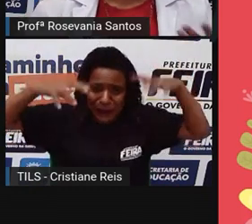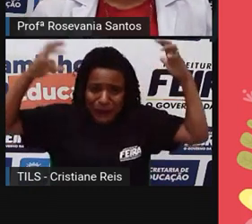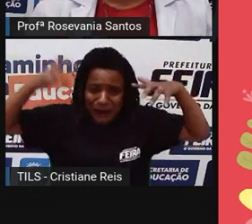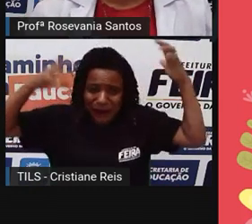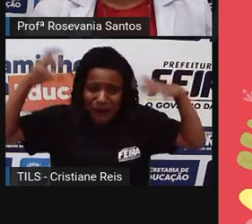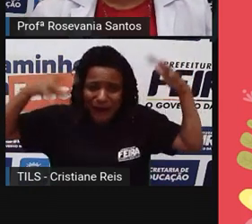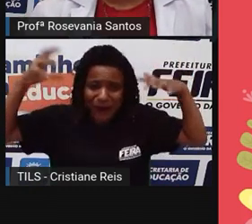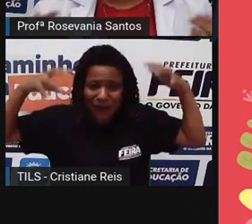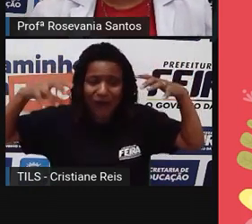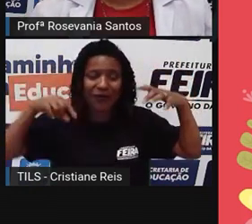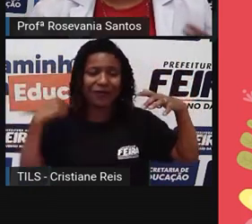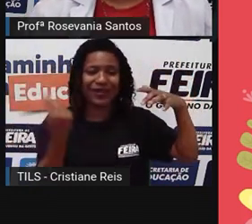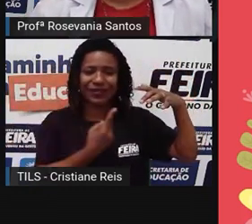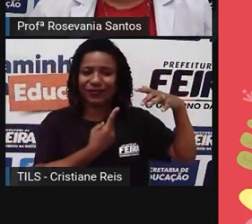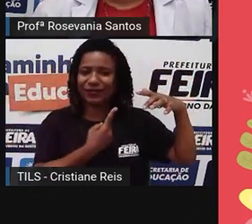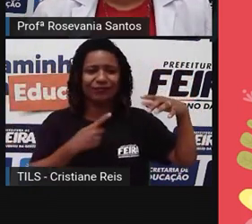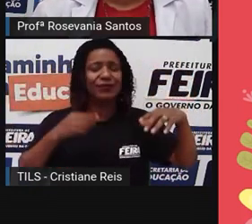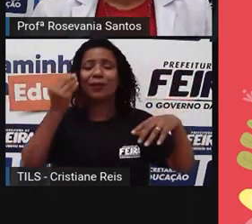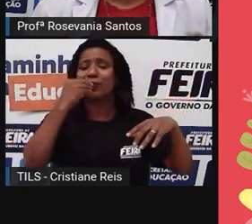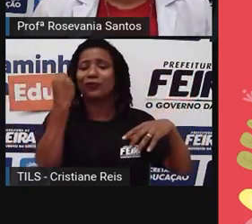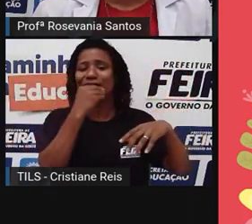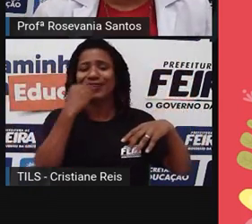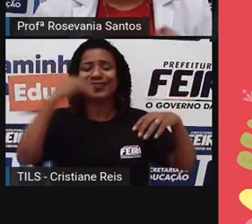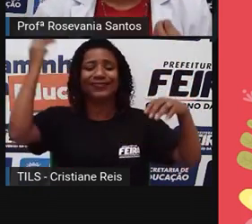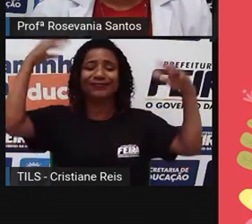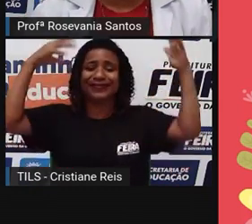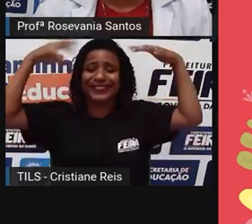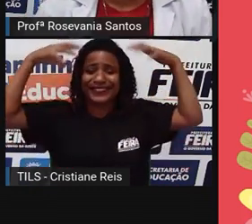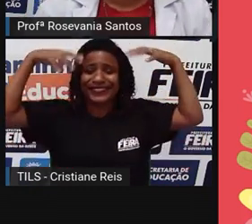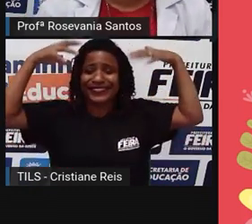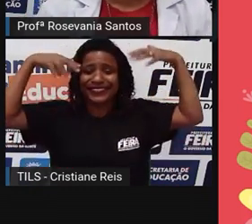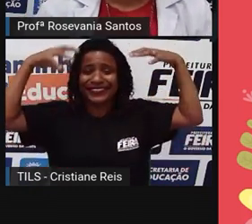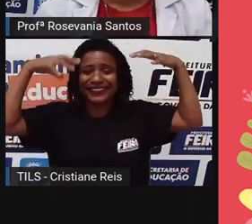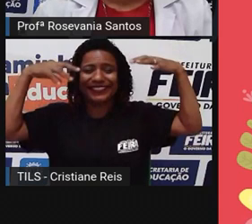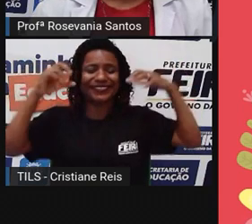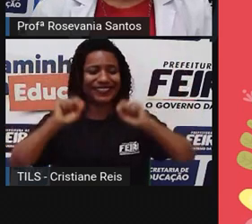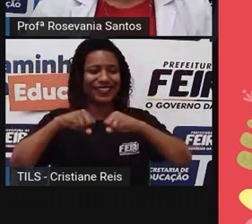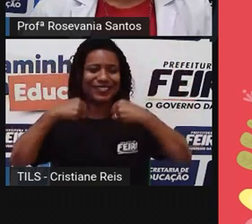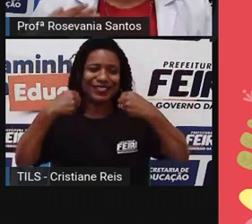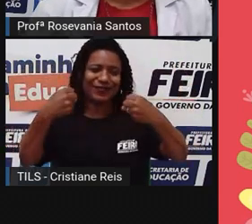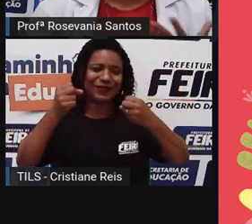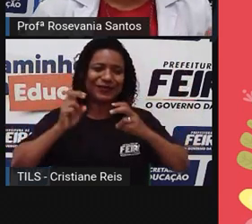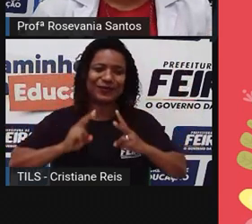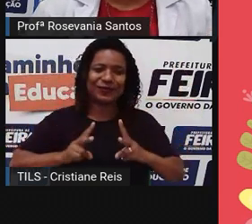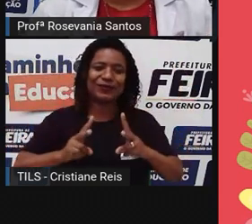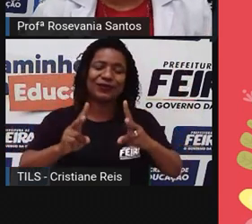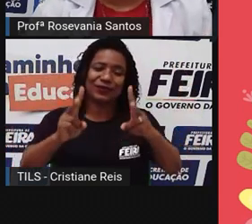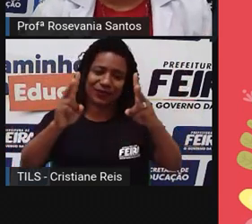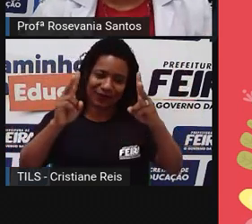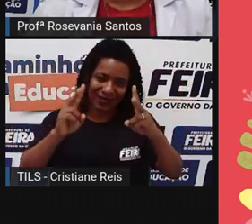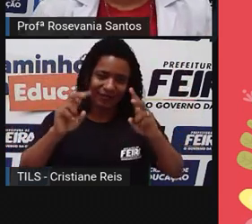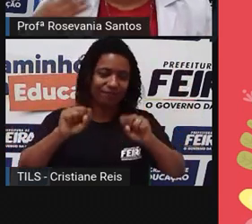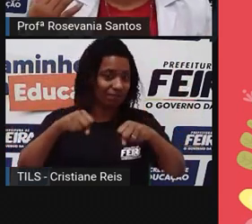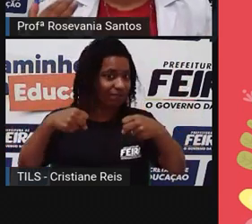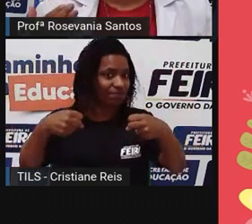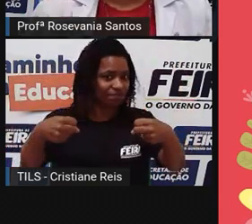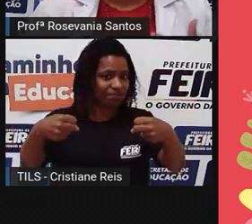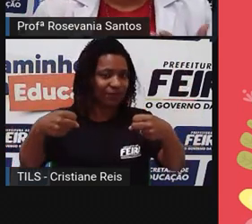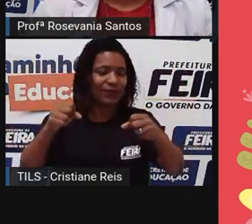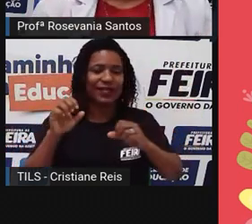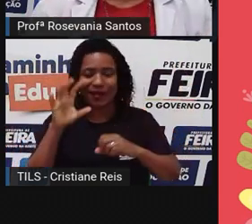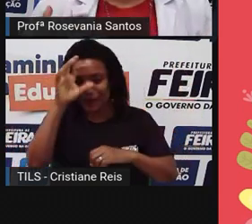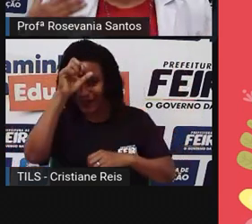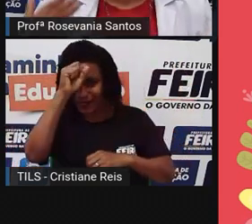fazer coisas novas. E eu creio que muitos de vocês conseguiram dançar nessa chuva, né? Aprenderam usar essas novas tecnologias.